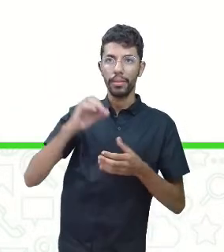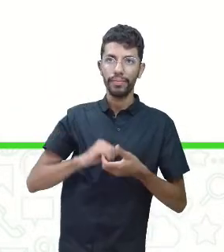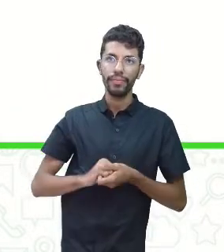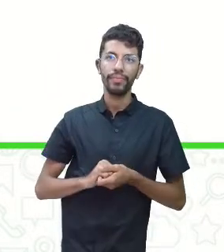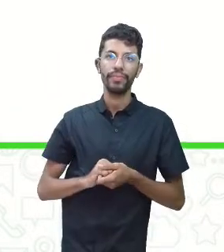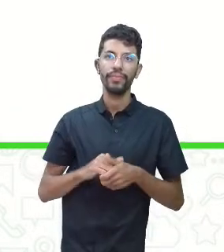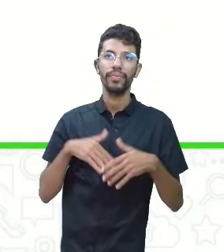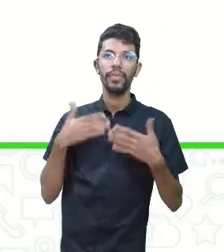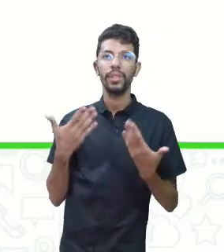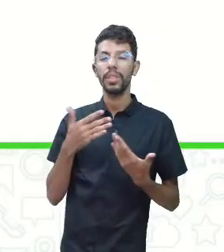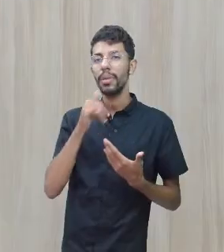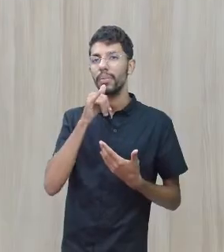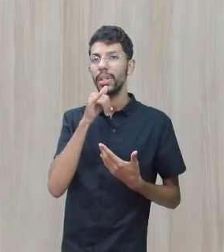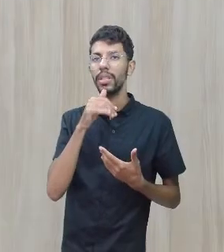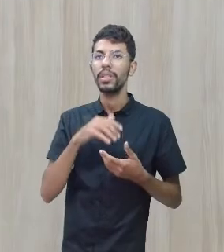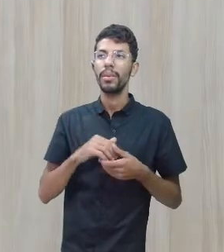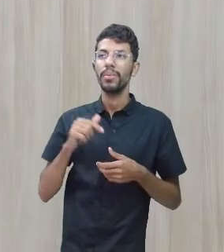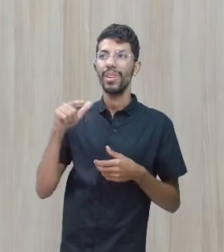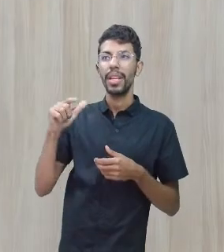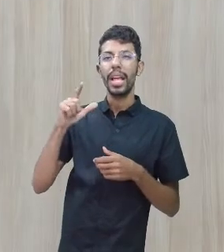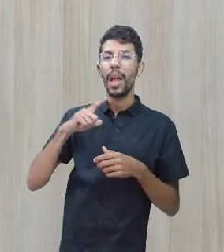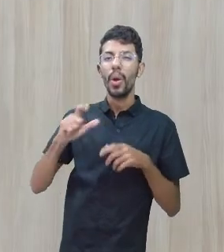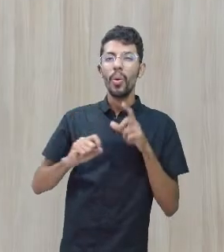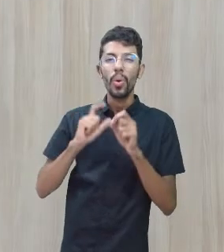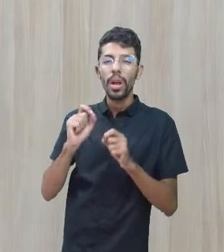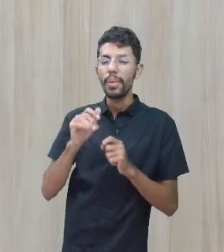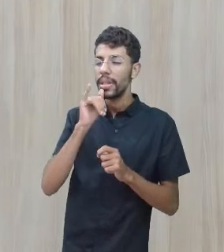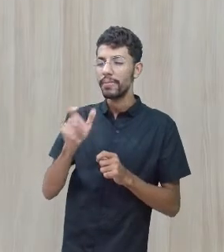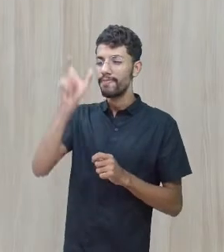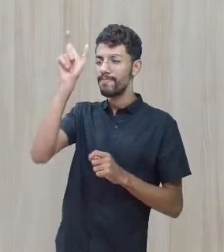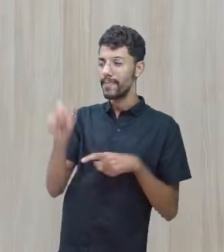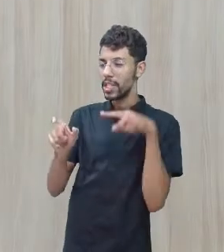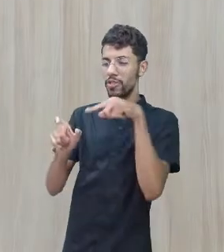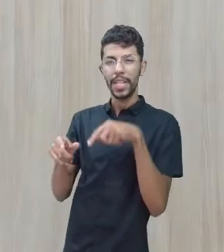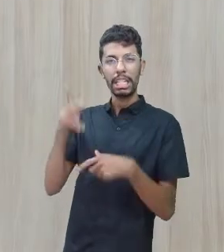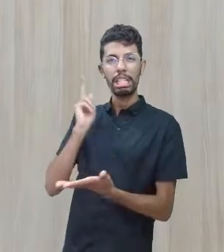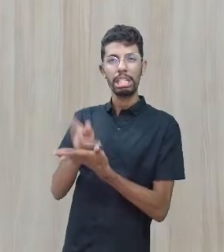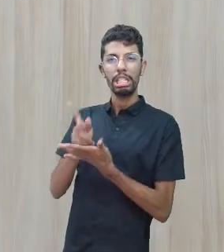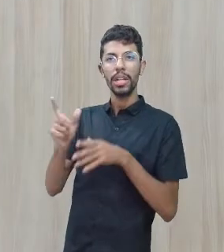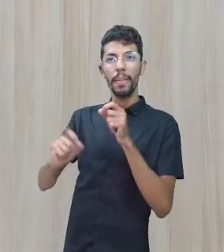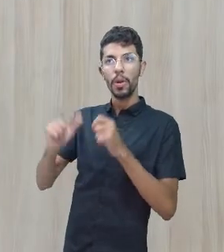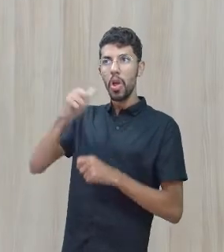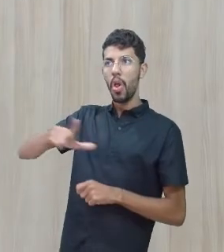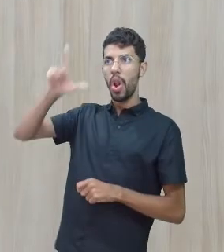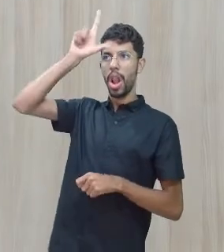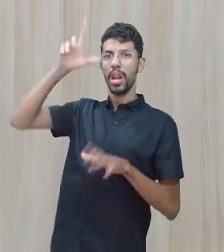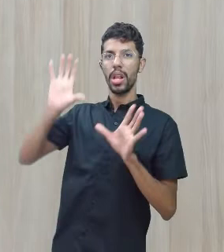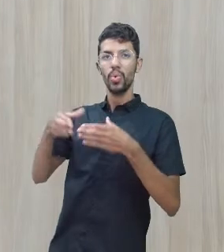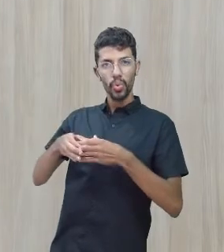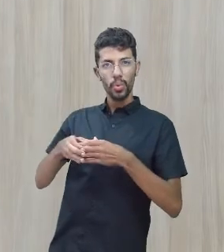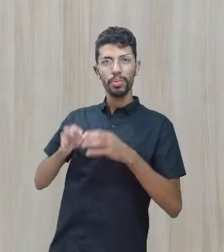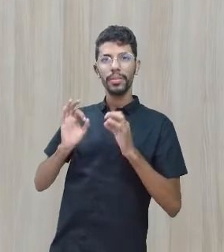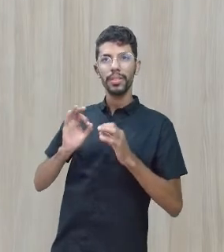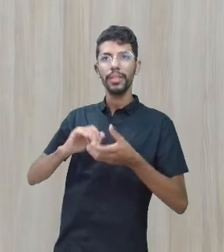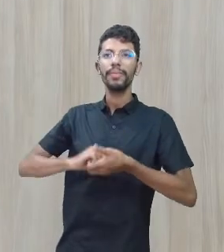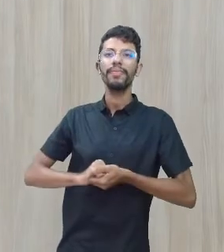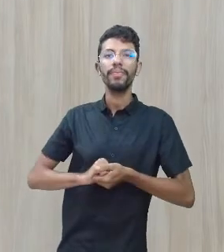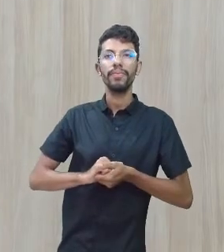Então, geralmente tem aquela pessoa que está sempre liderando um grupo e que é